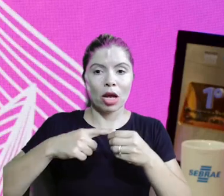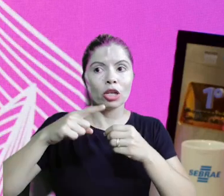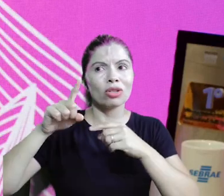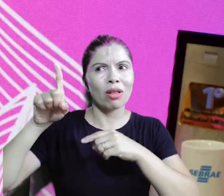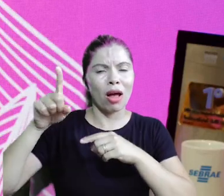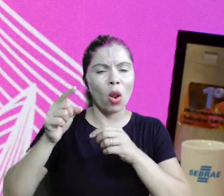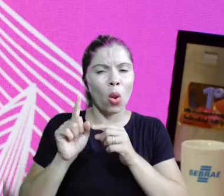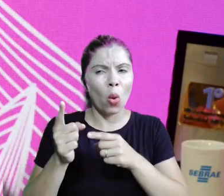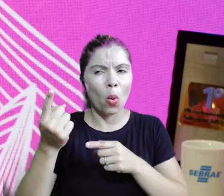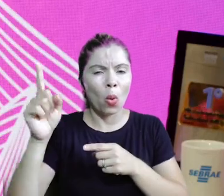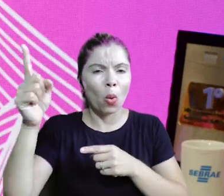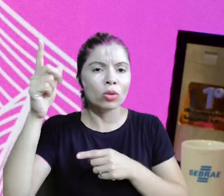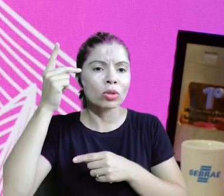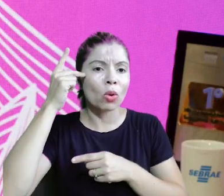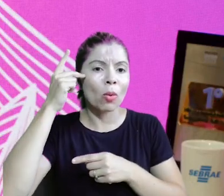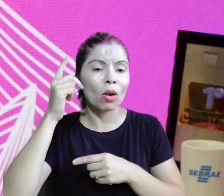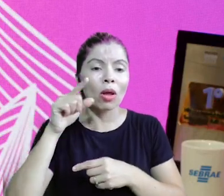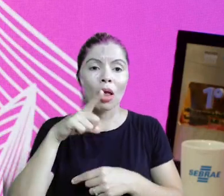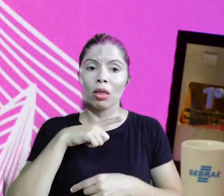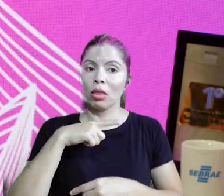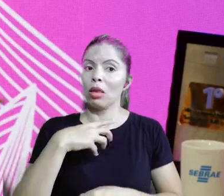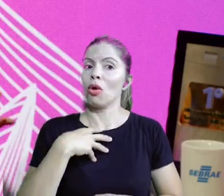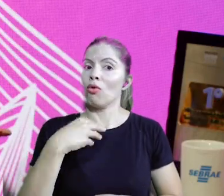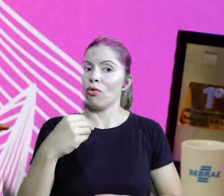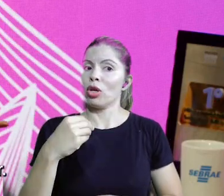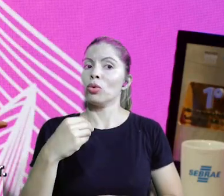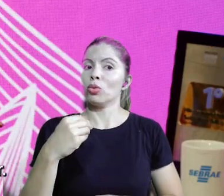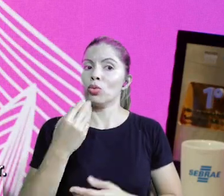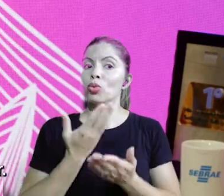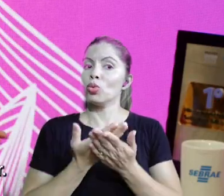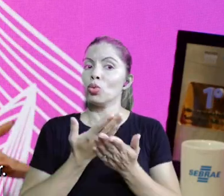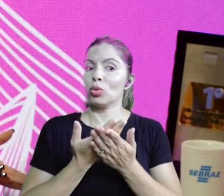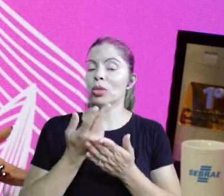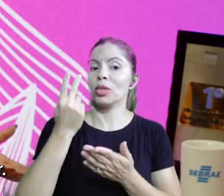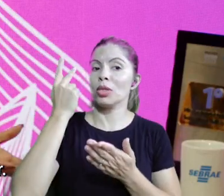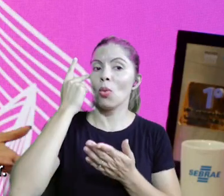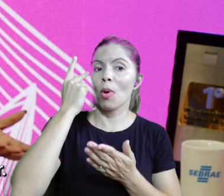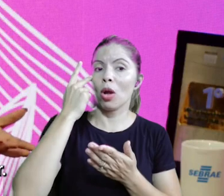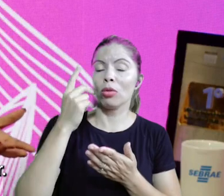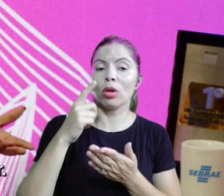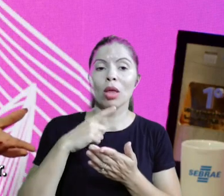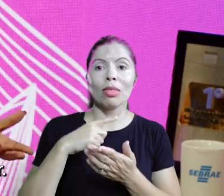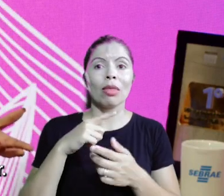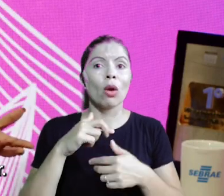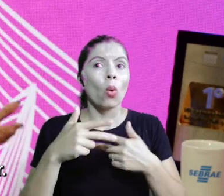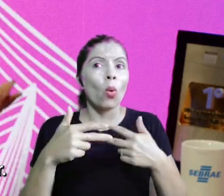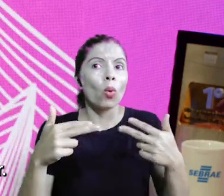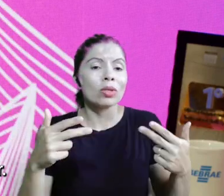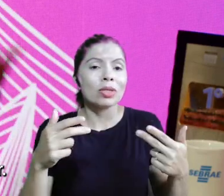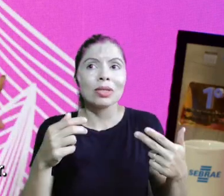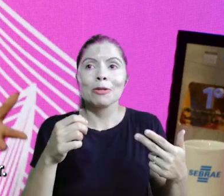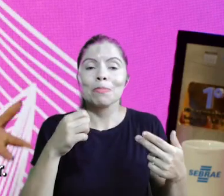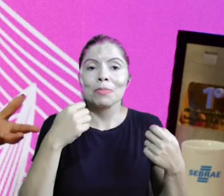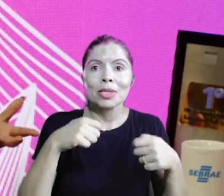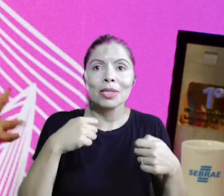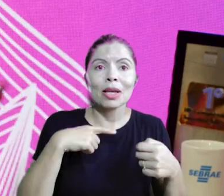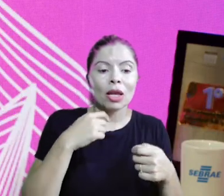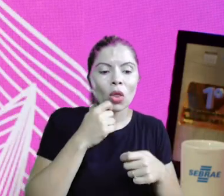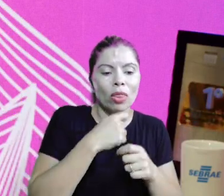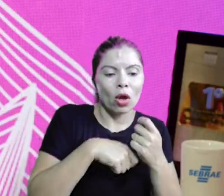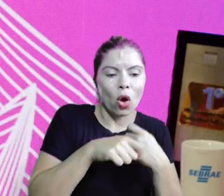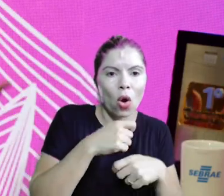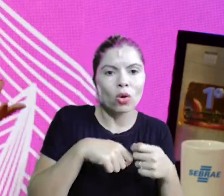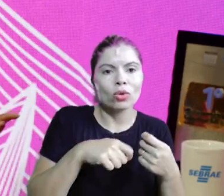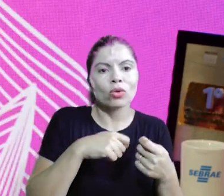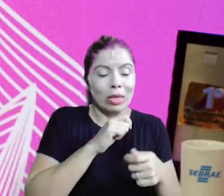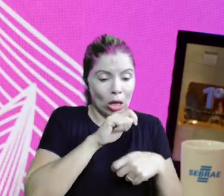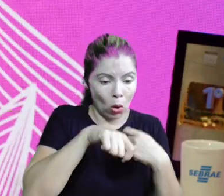São Paulo, então, são coisas que você, que vão acontecendo, entendendo que a gente tem que fazer acontecer, você tem